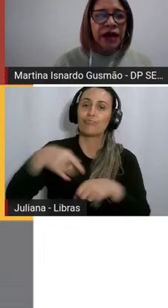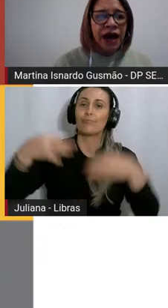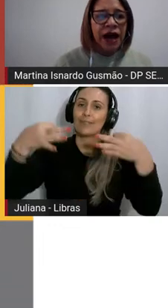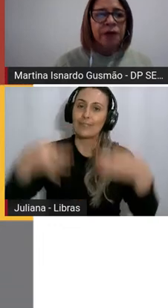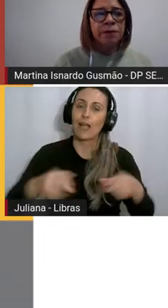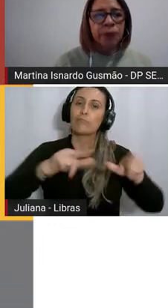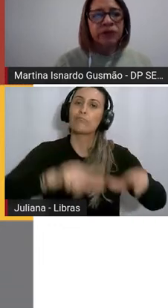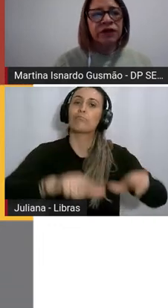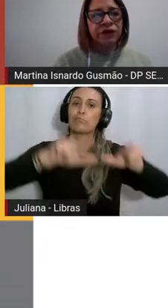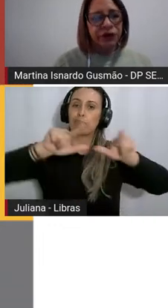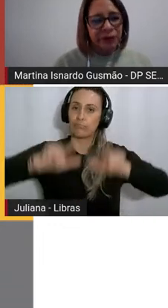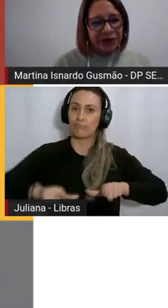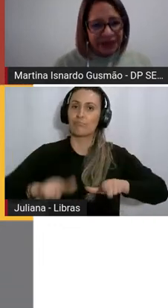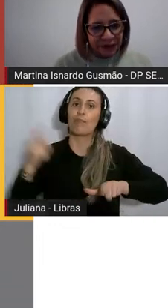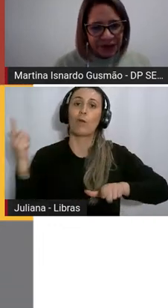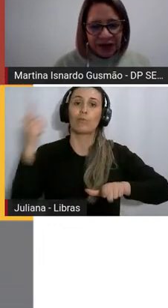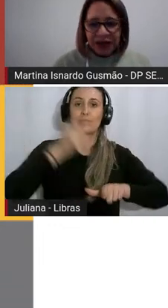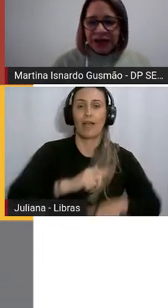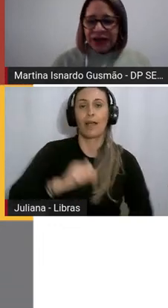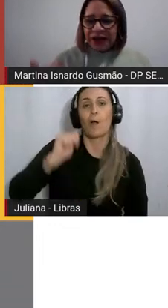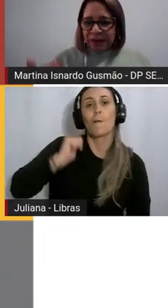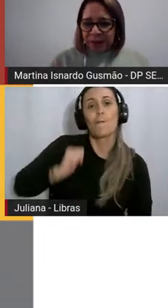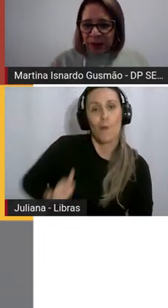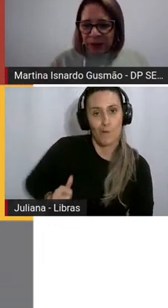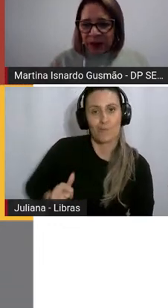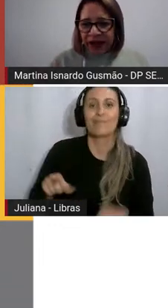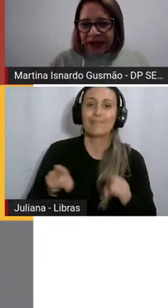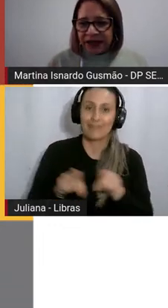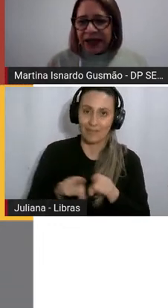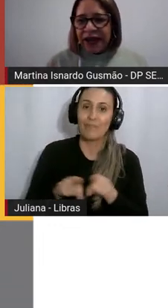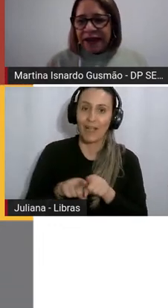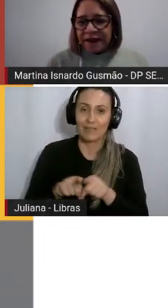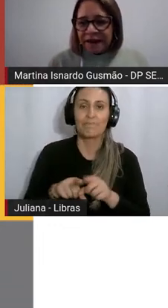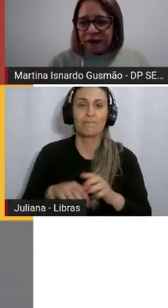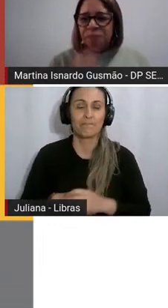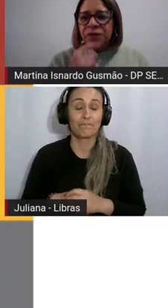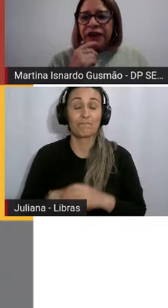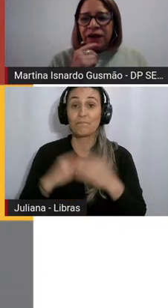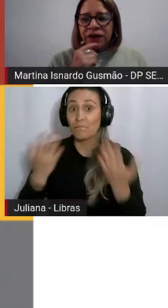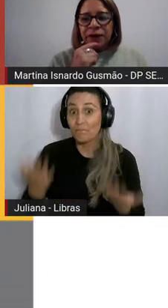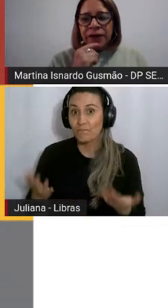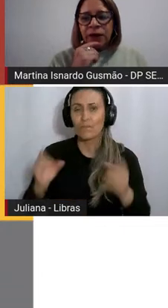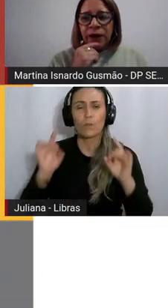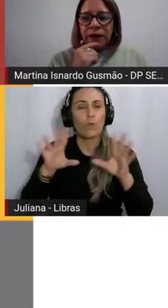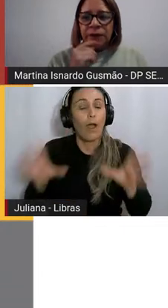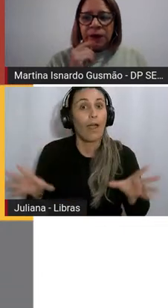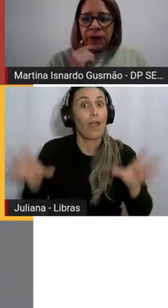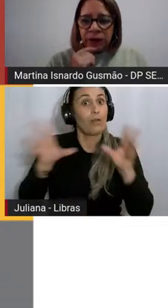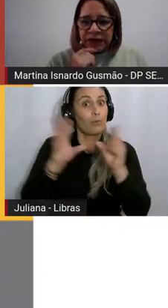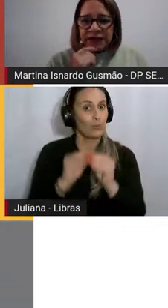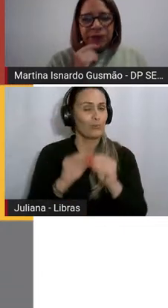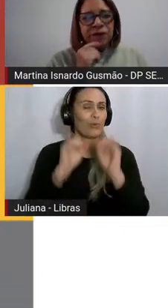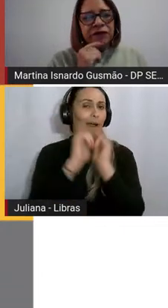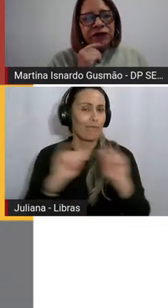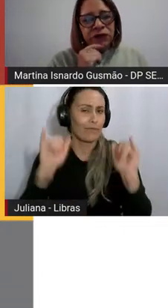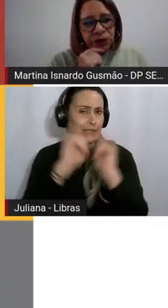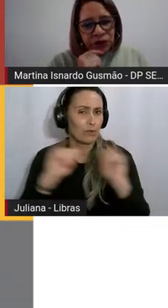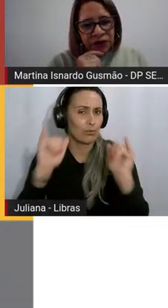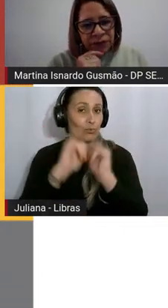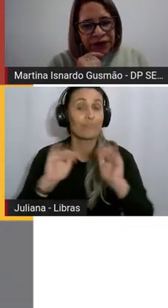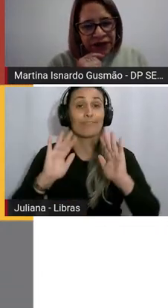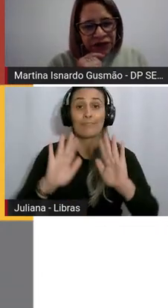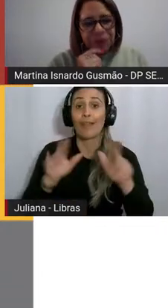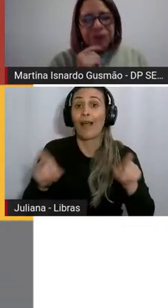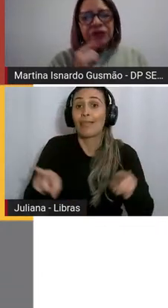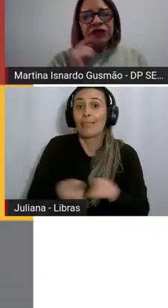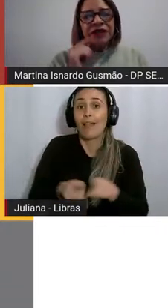e a bolsa formação. Bom, colegas, era isso. Quero também agora trazer para vocês um outro